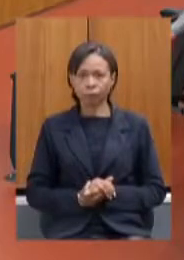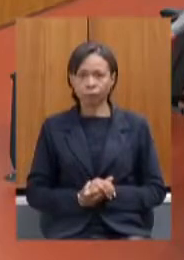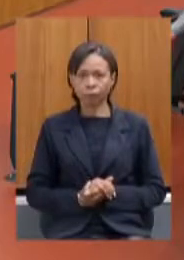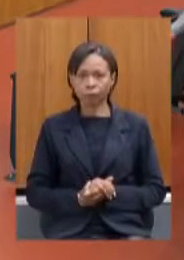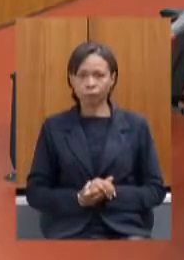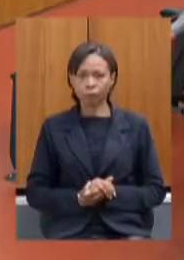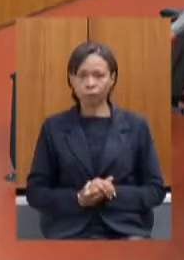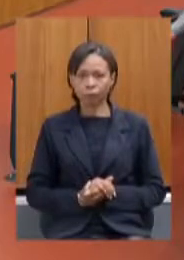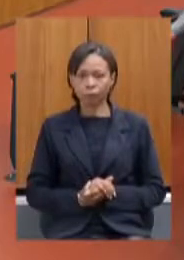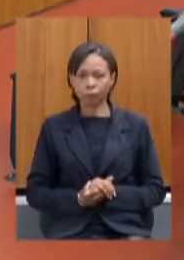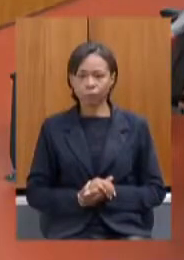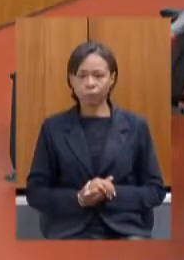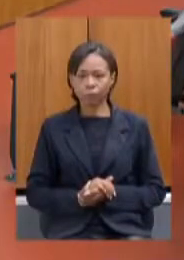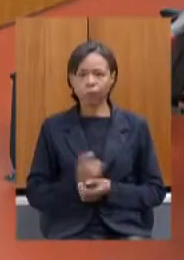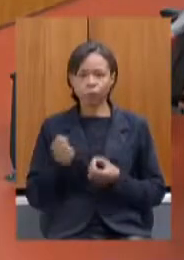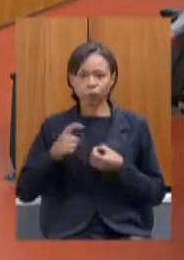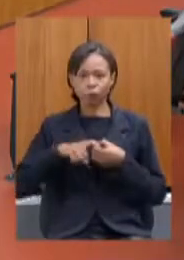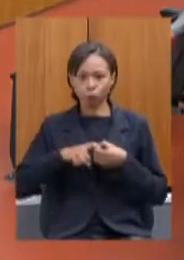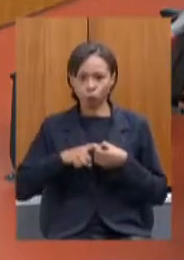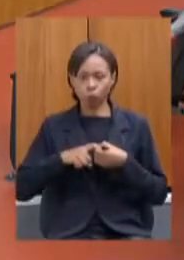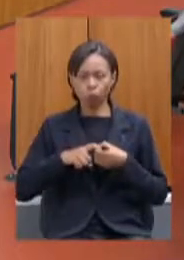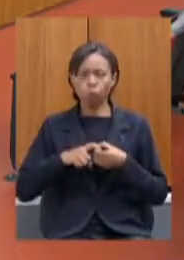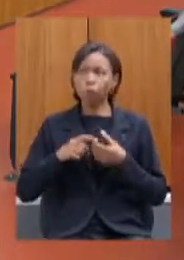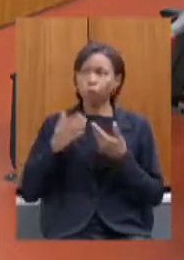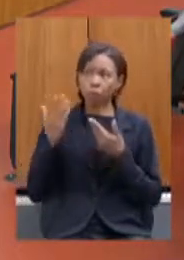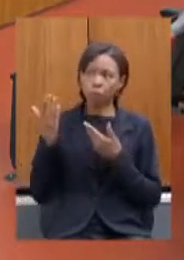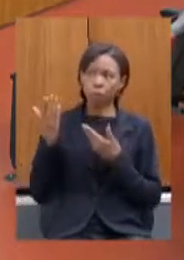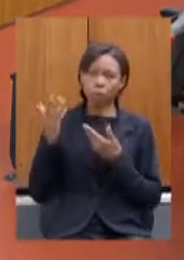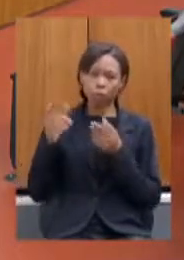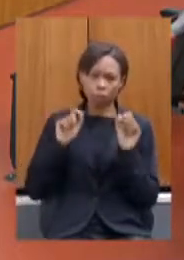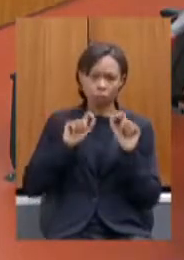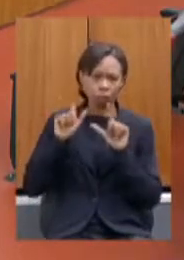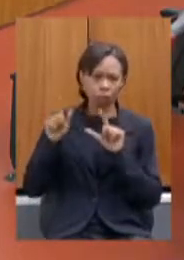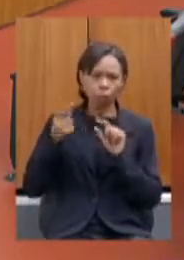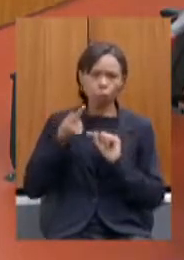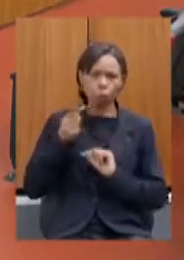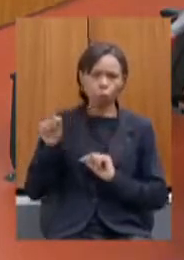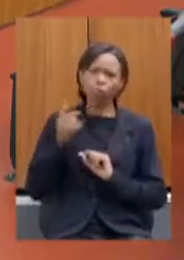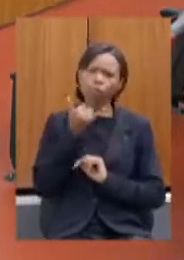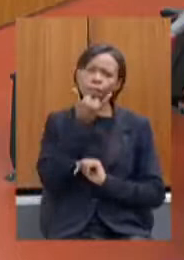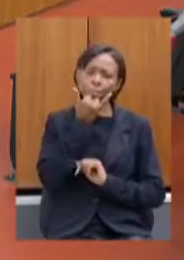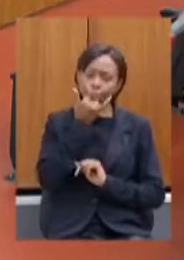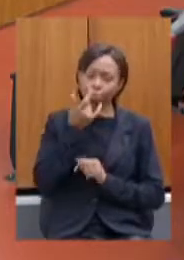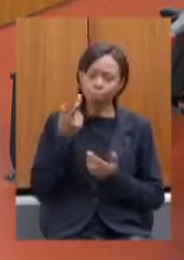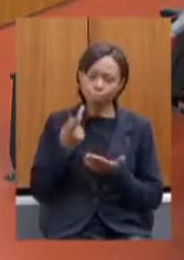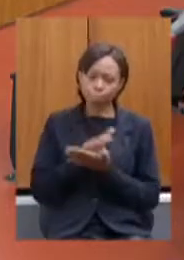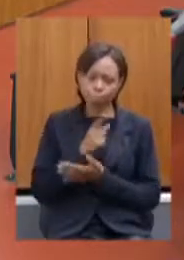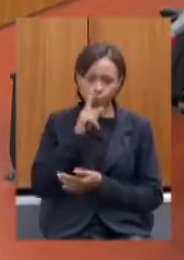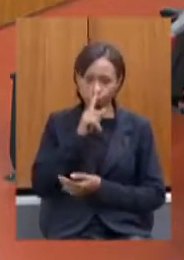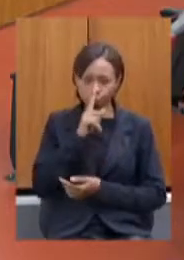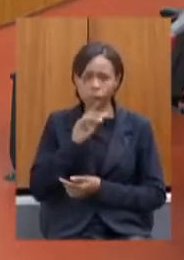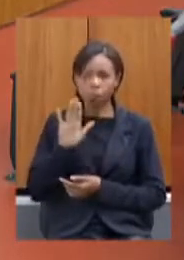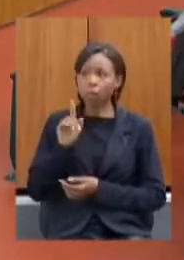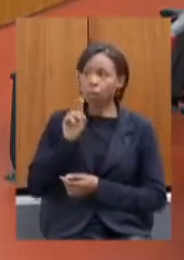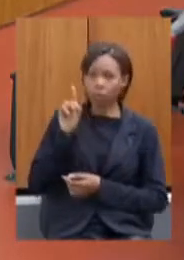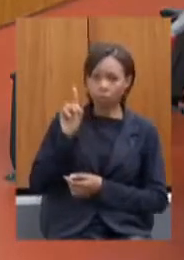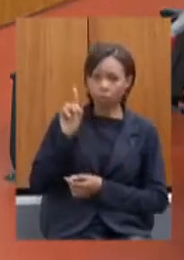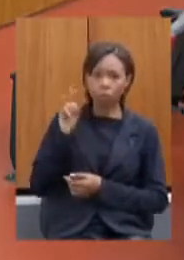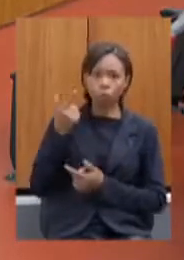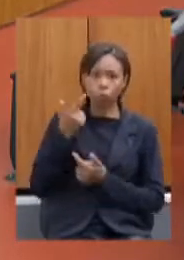parece que voltou aqui é esse é o último aqui eu tive desculpa eu peço desculpa esse é o último esse é o último slide ok